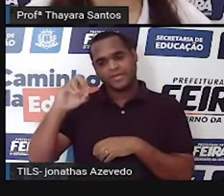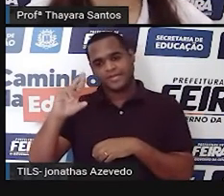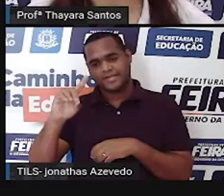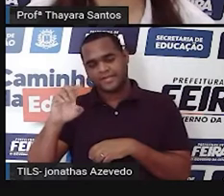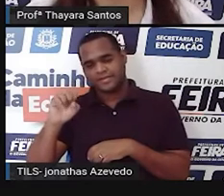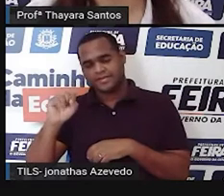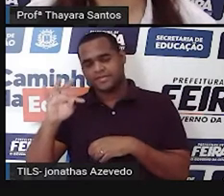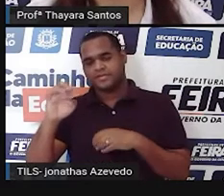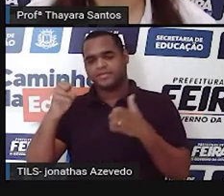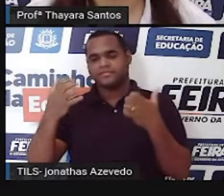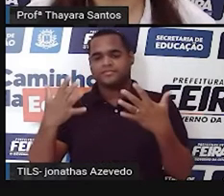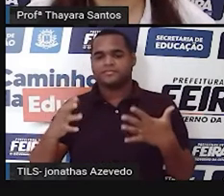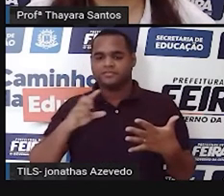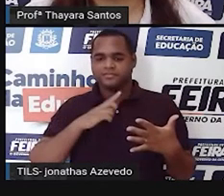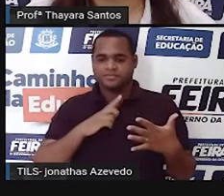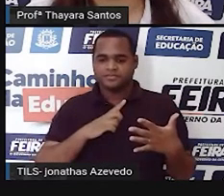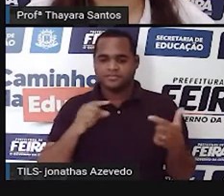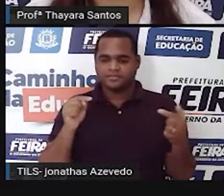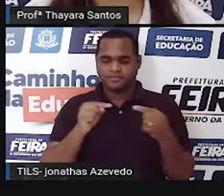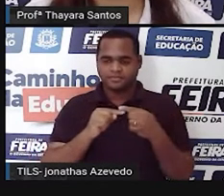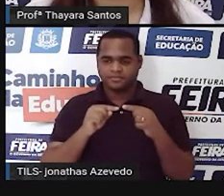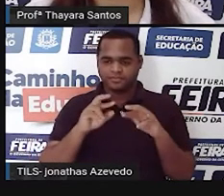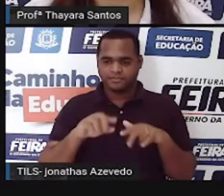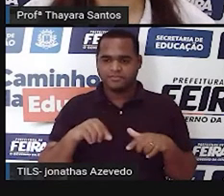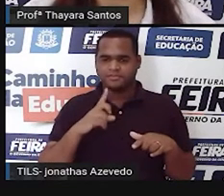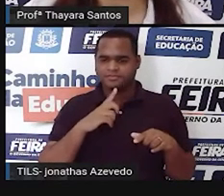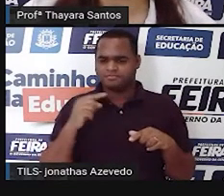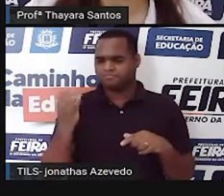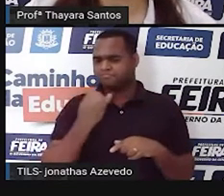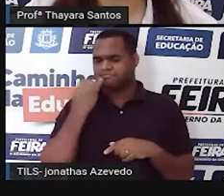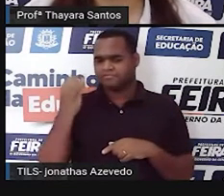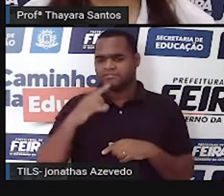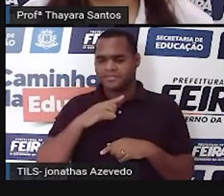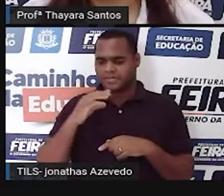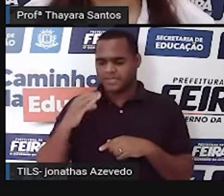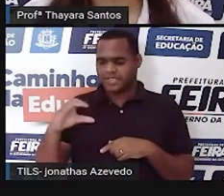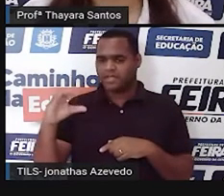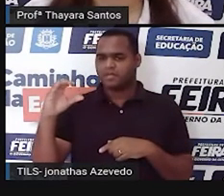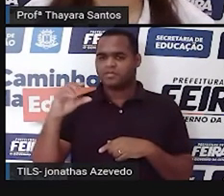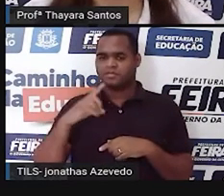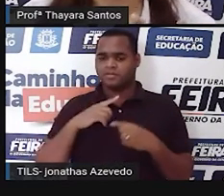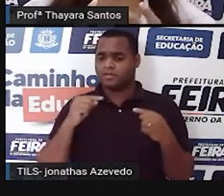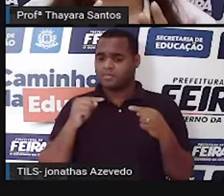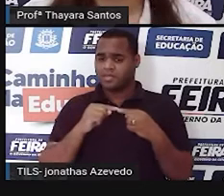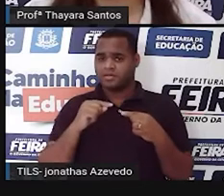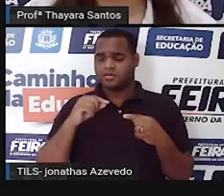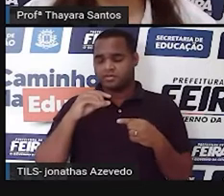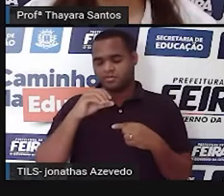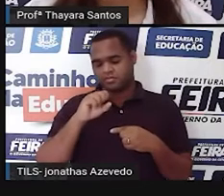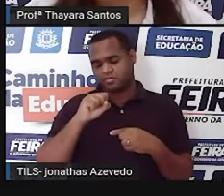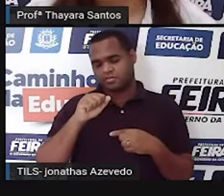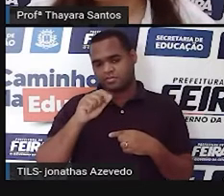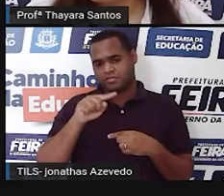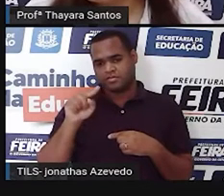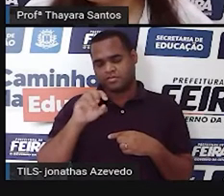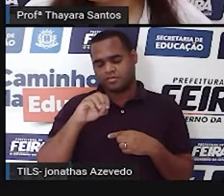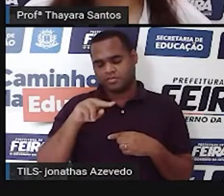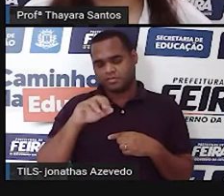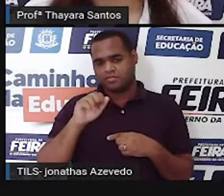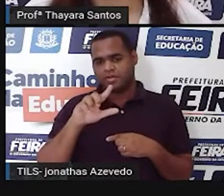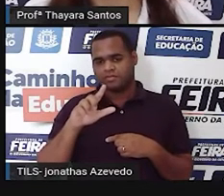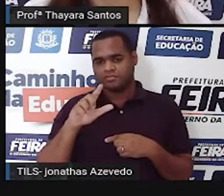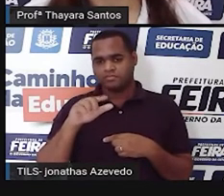gente fala que o clima no bioma Cerrado é o clima tropical sazonal. Ele tem um inverno muito seco.